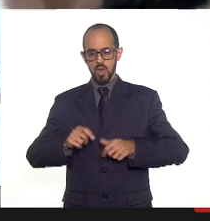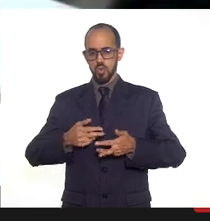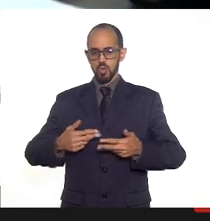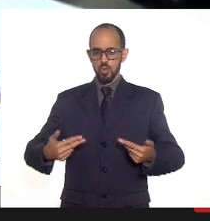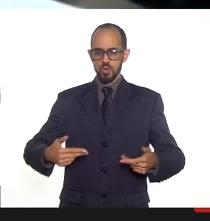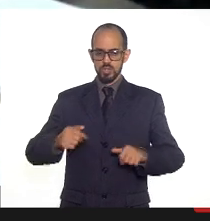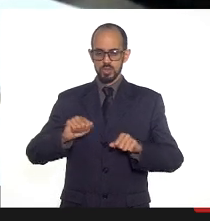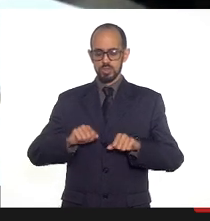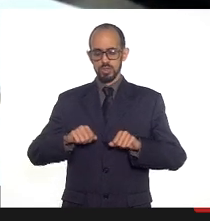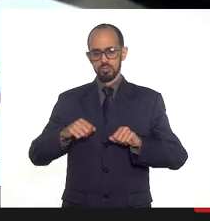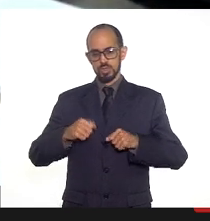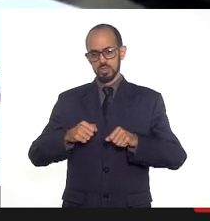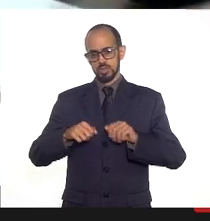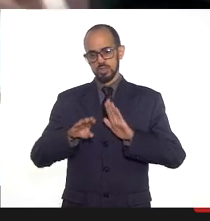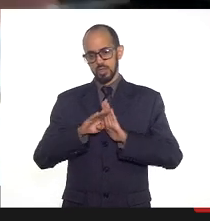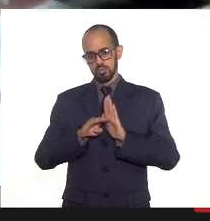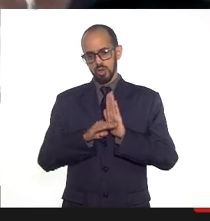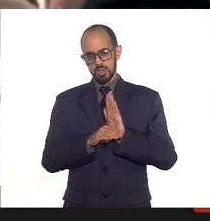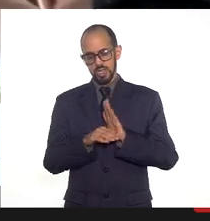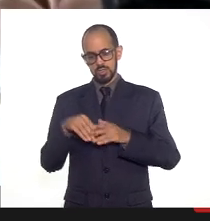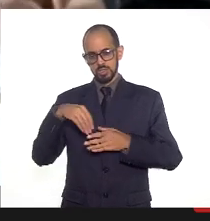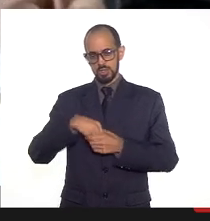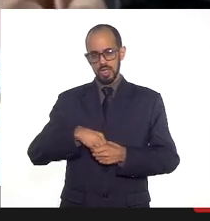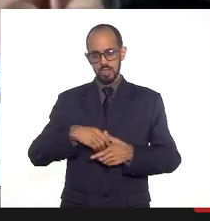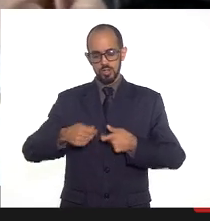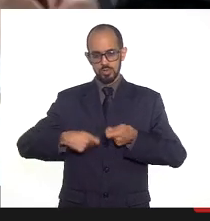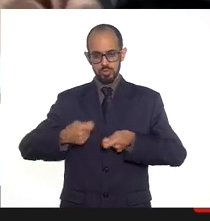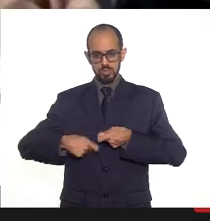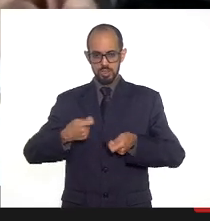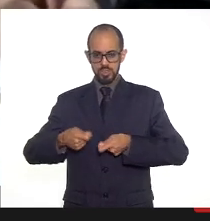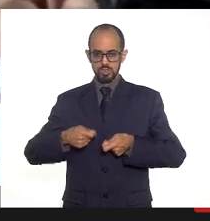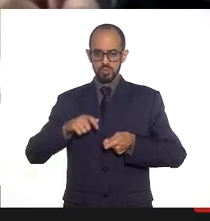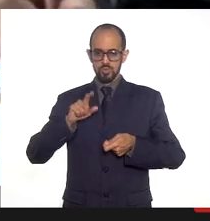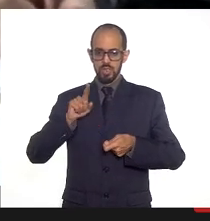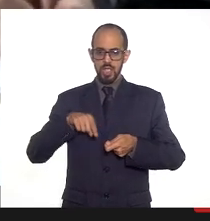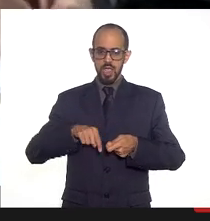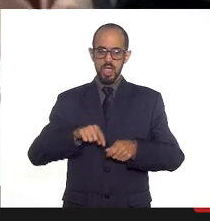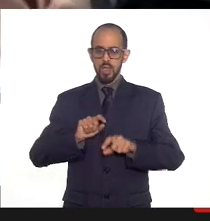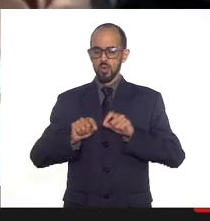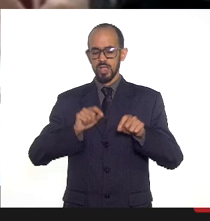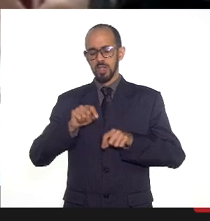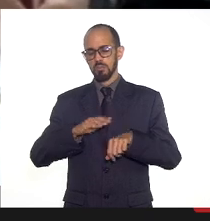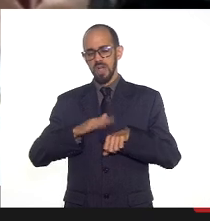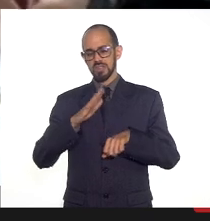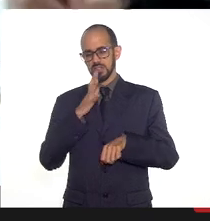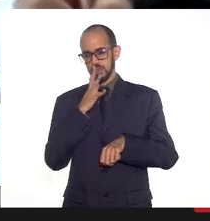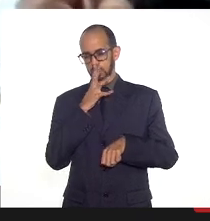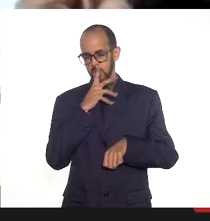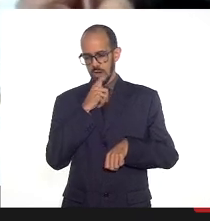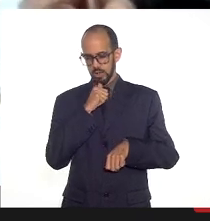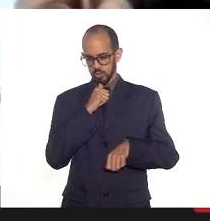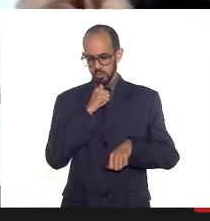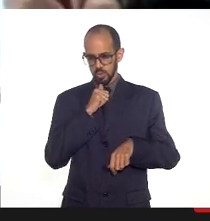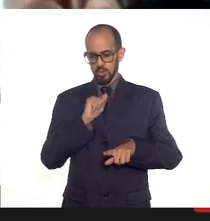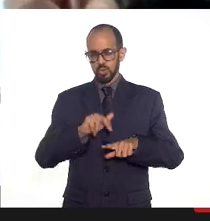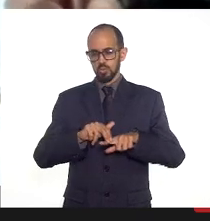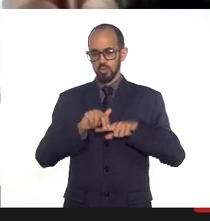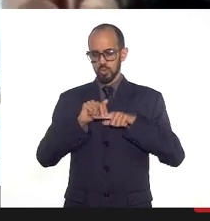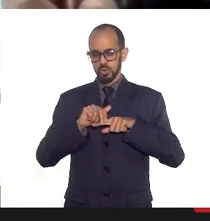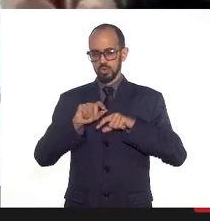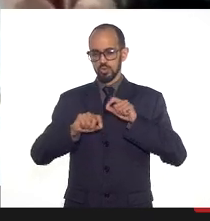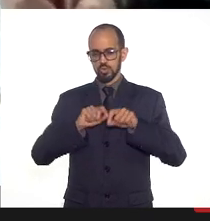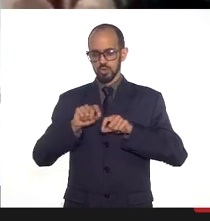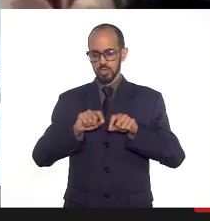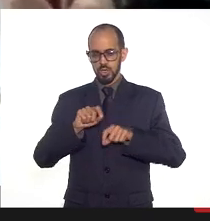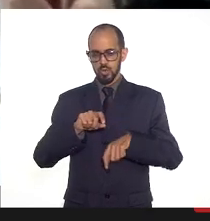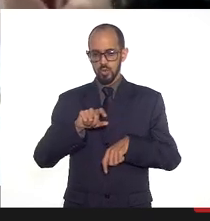das vezes, no processo interno administrativo ele é mais moroso. E com a OPAS